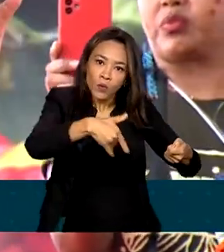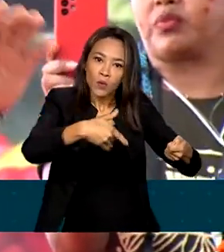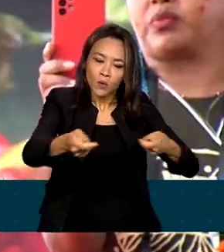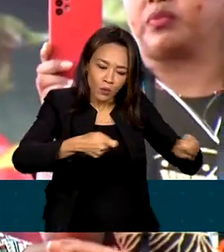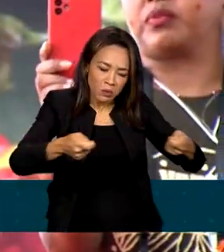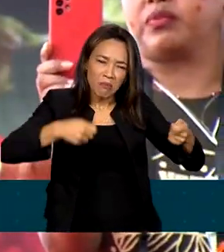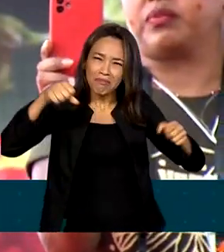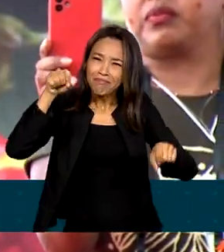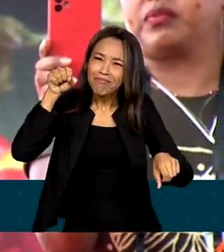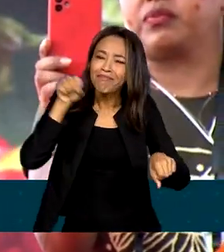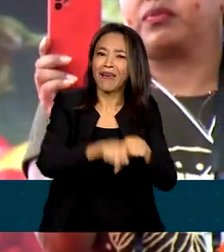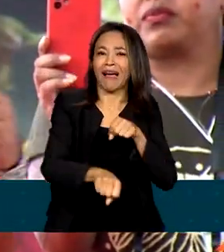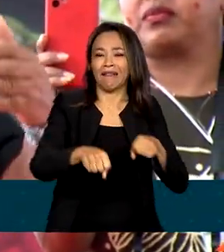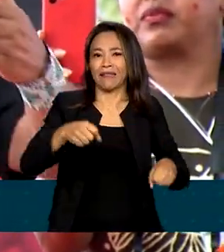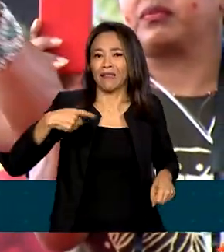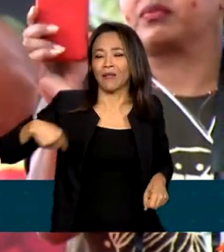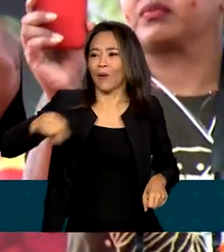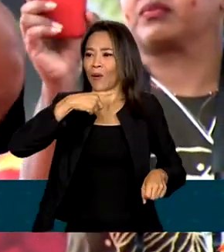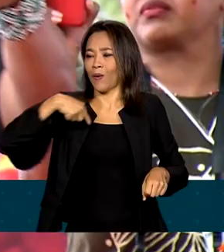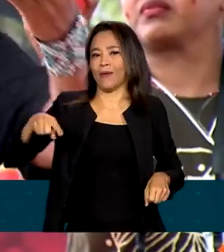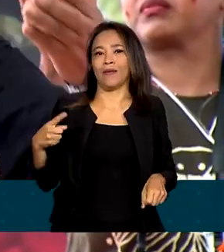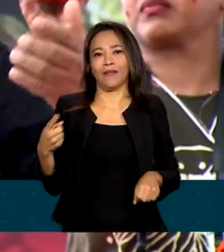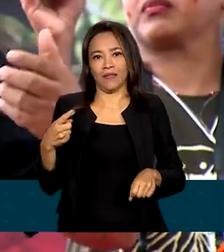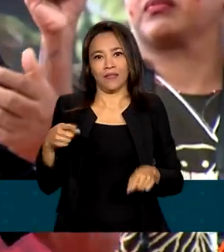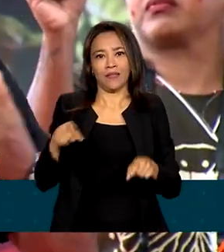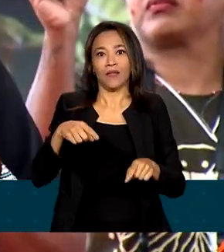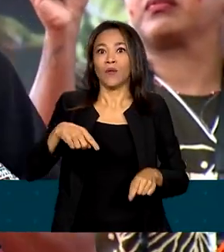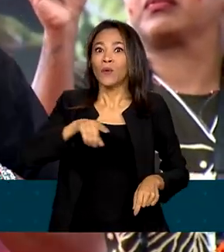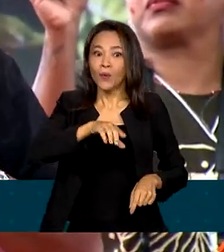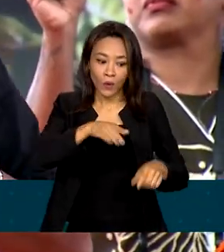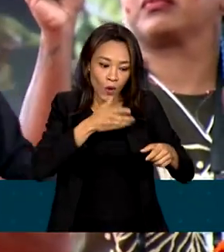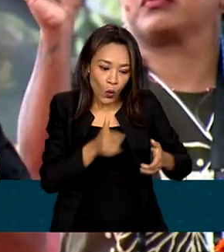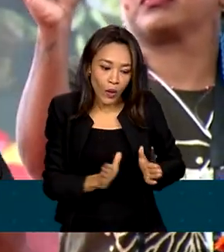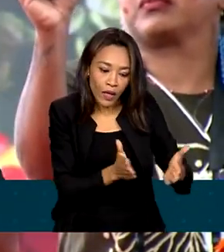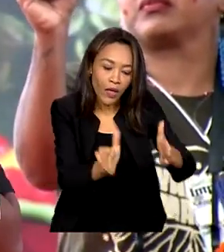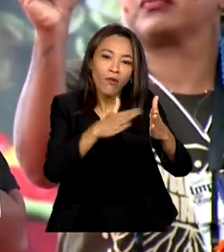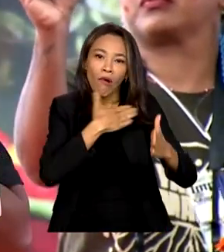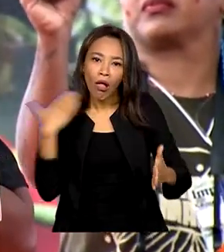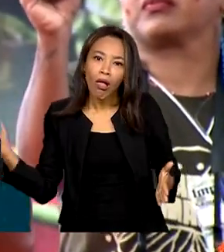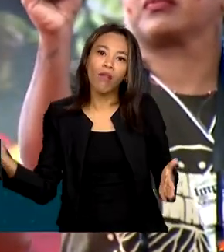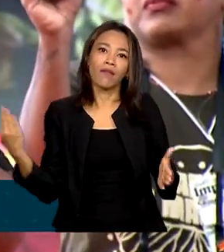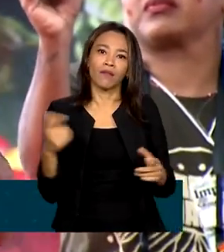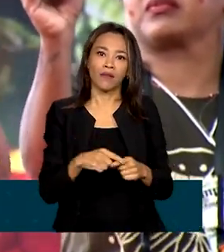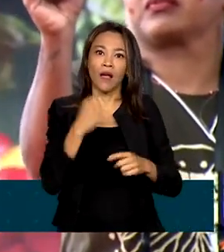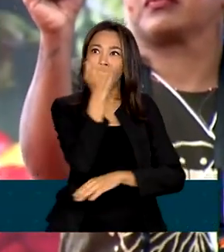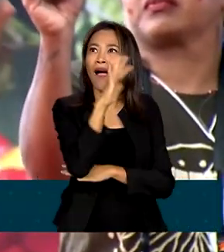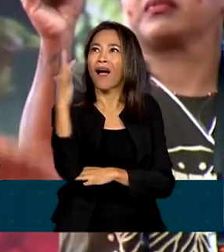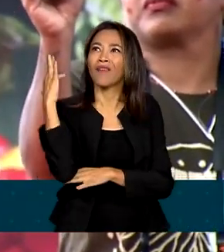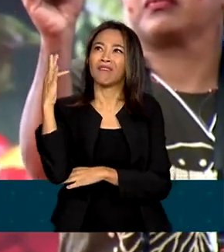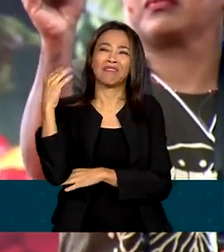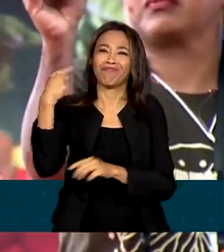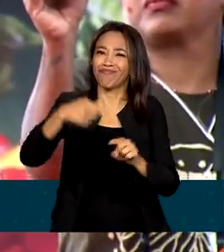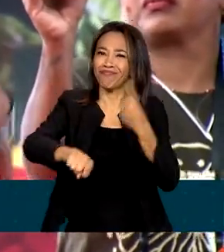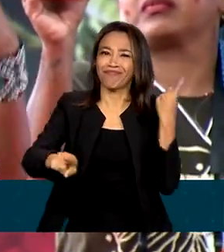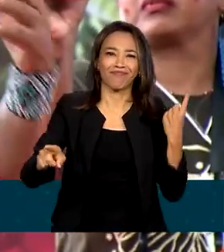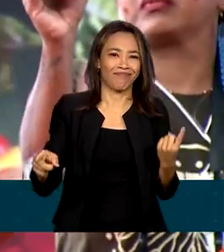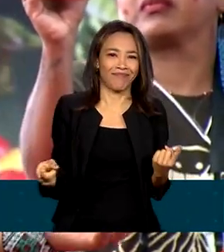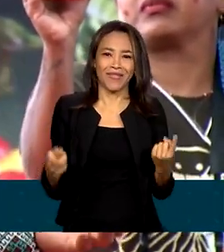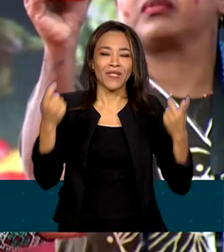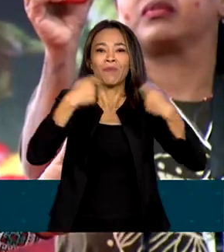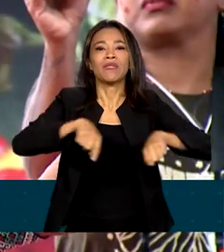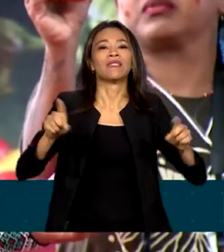da cidade também, mata a alma do rio, mata a alma da floresta. Não precisa